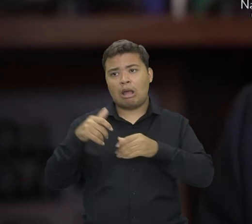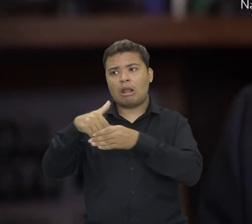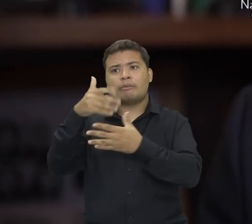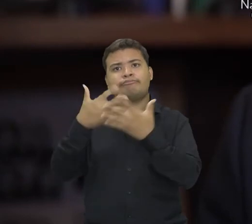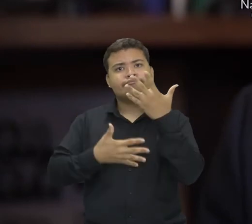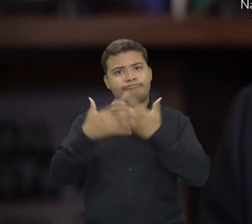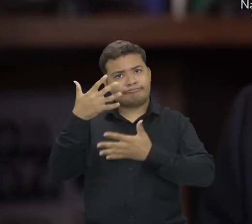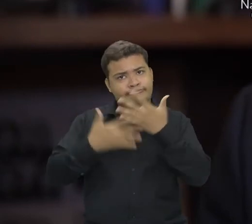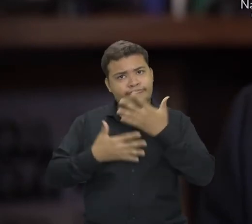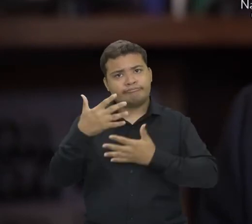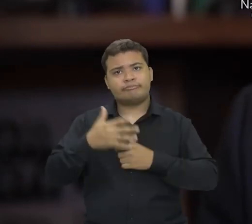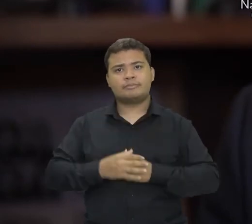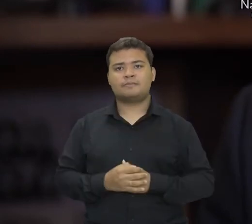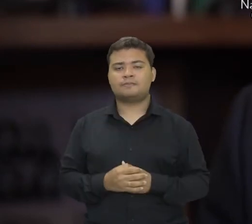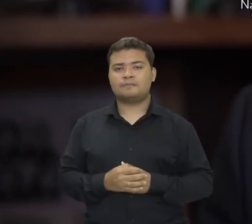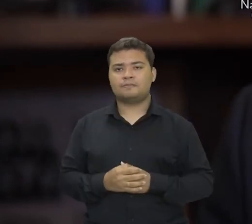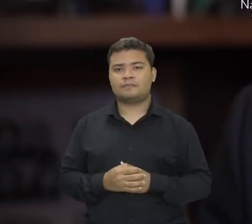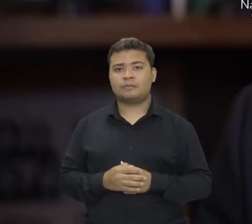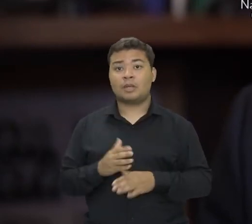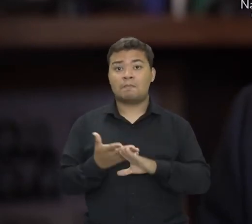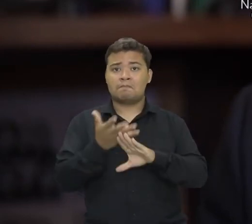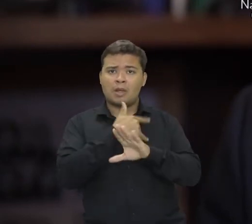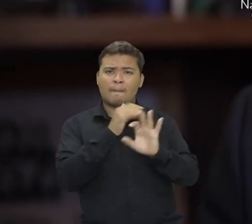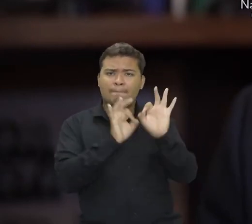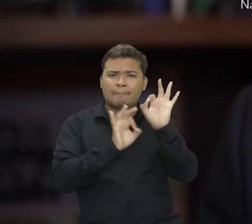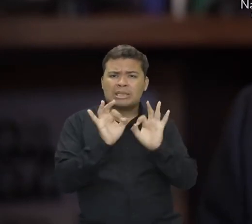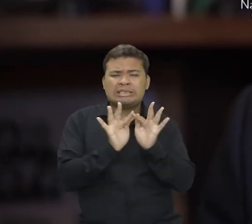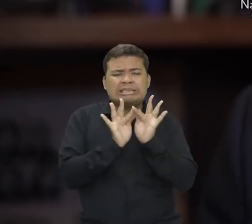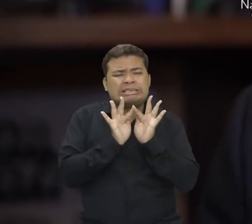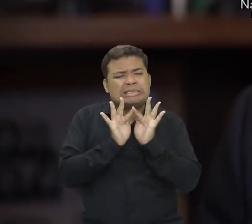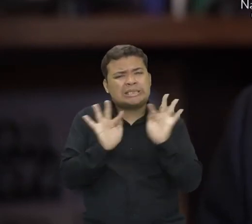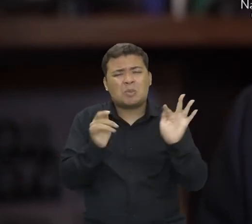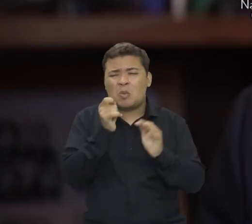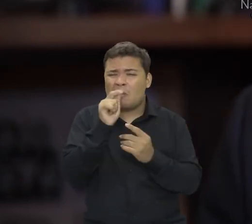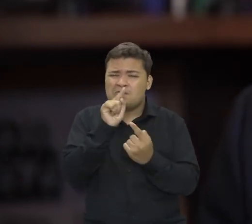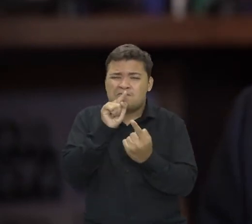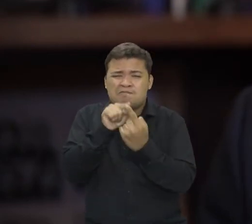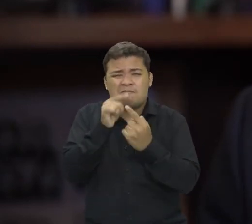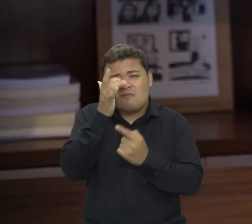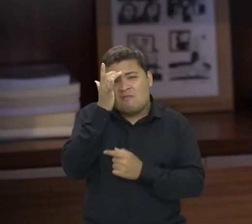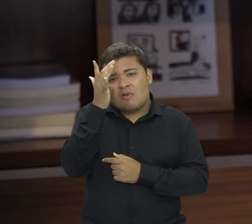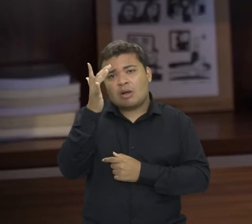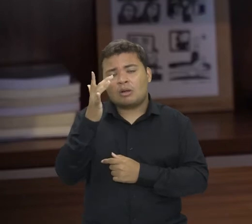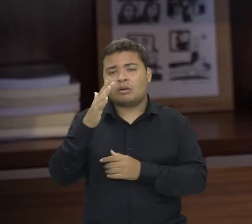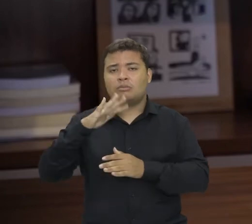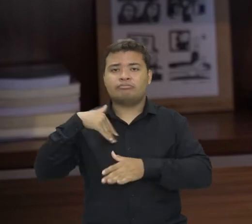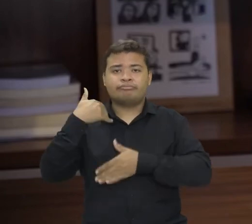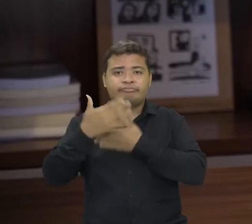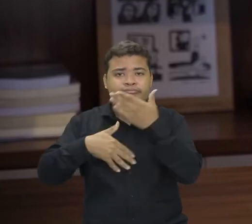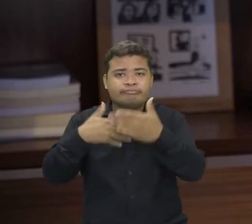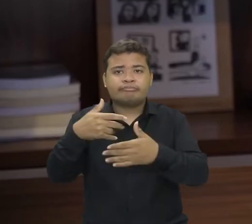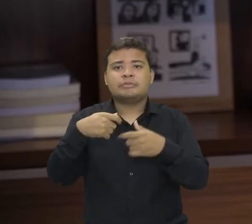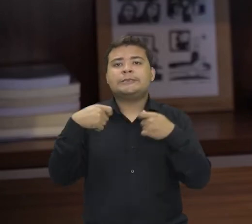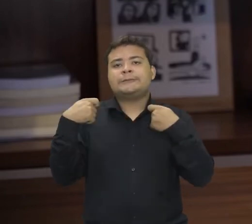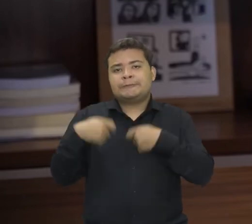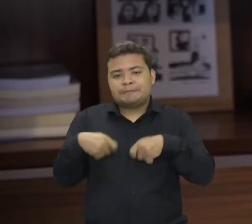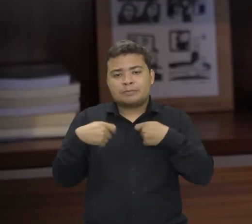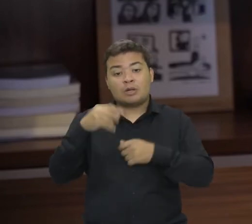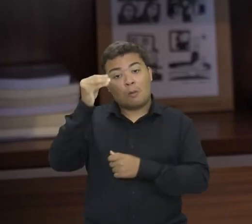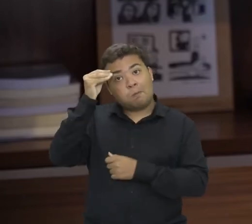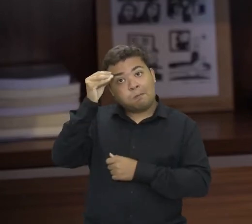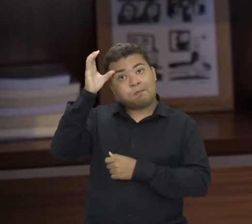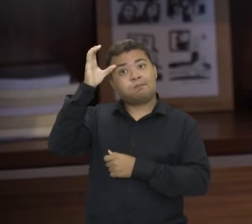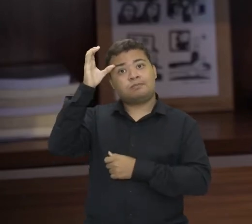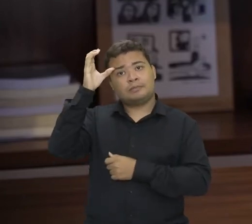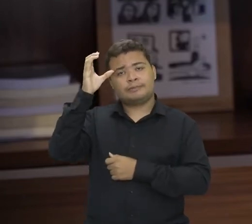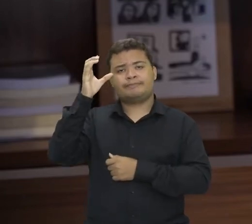eram feitas com muita simplicidade, quase que objetivamente, passaram a exigir um grau